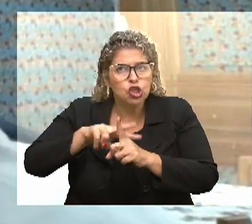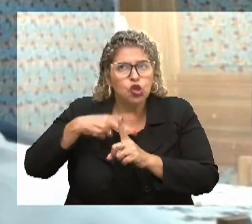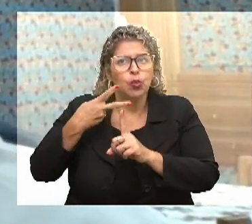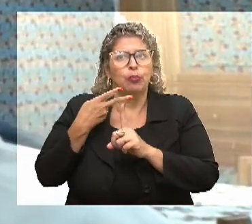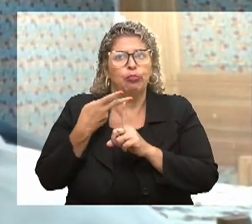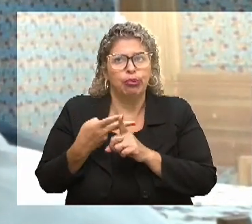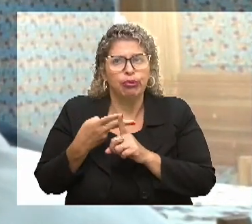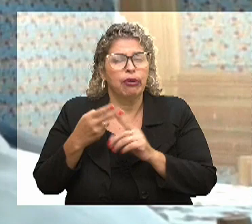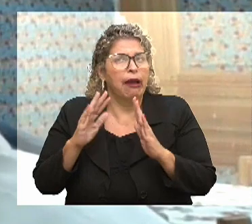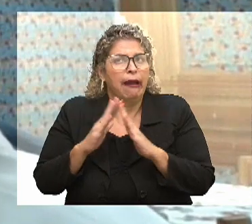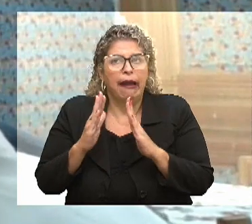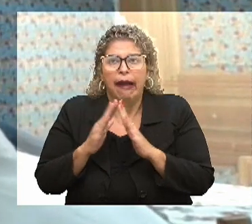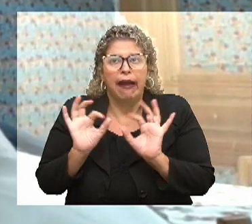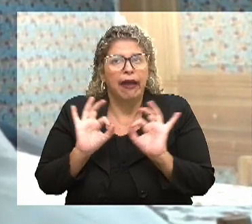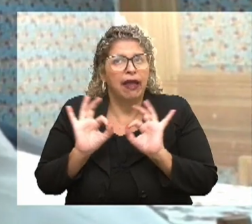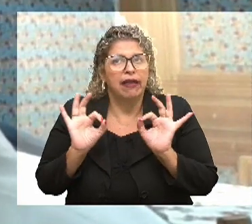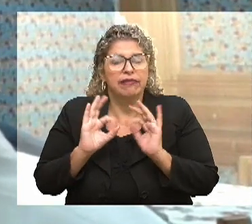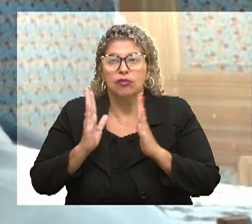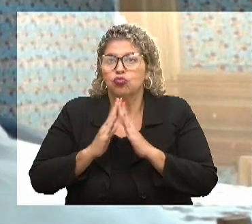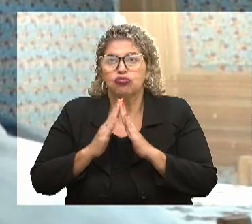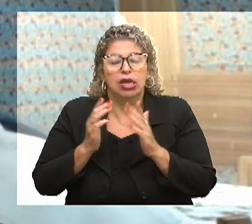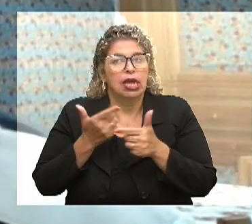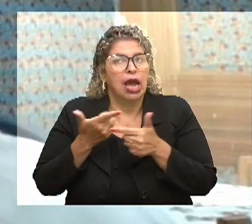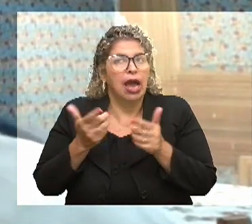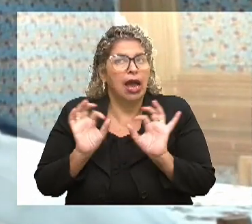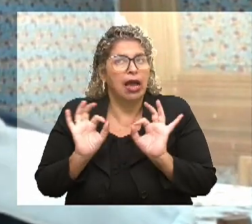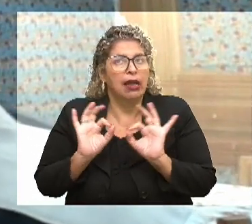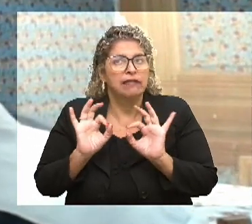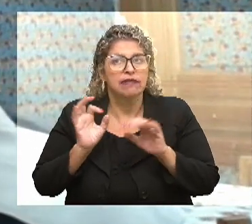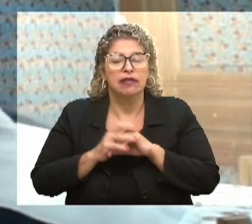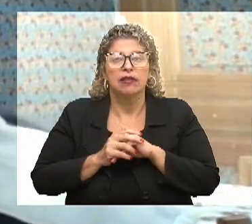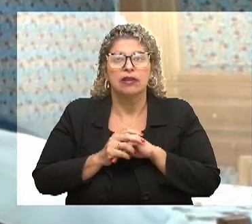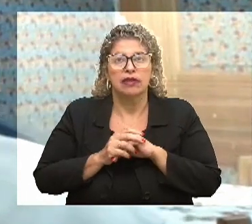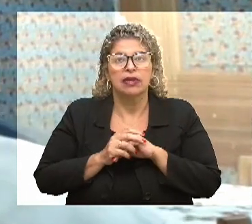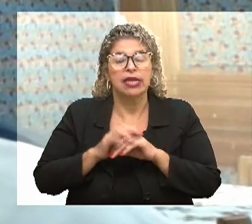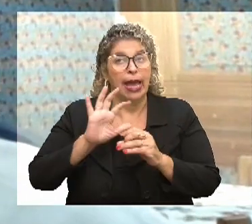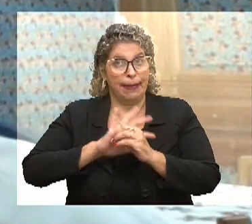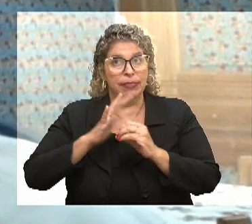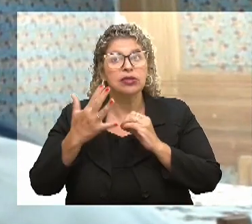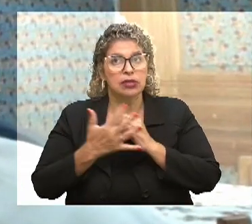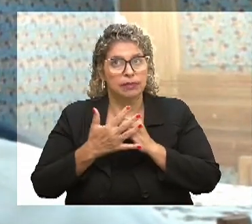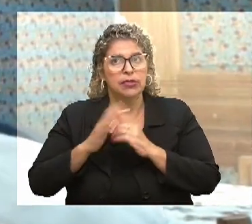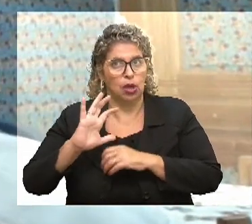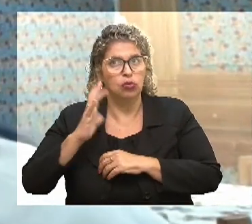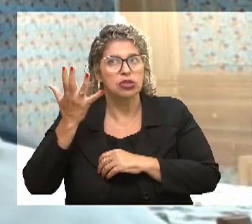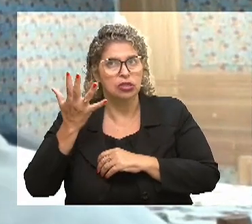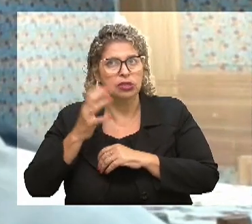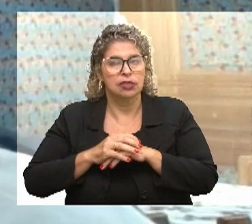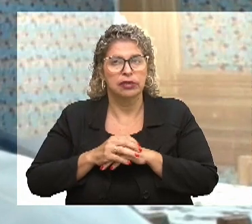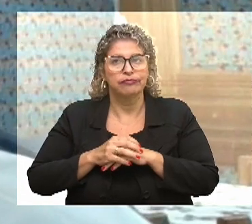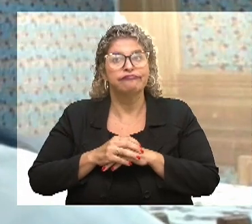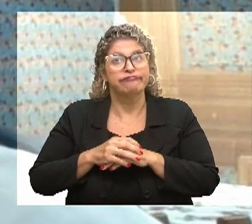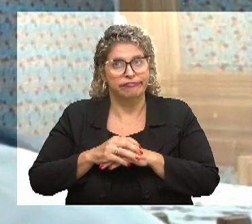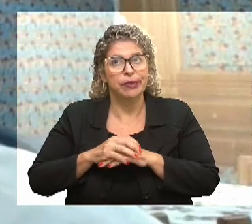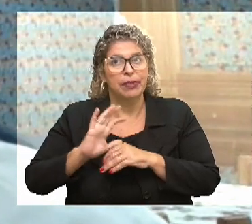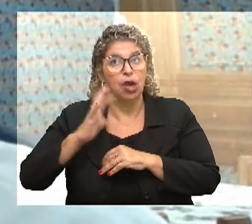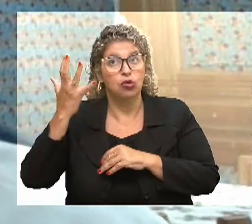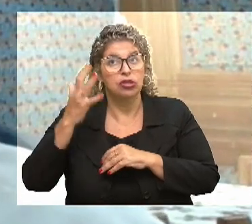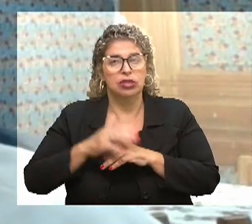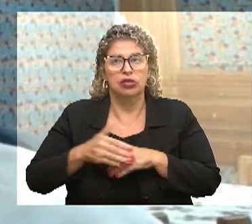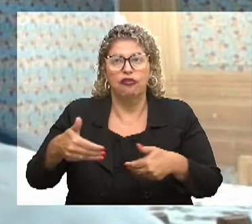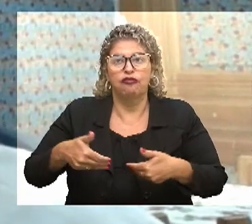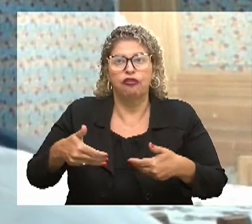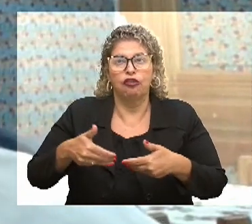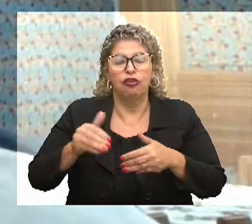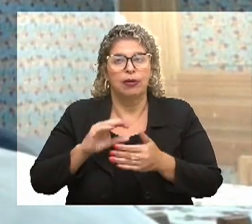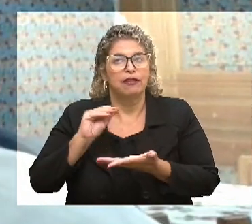a moradia, as pessoas estão sem moradia. Então, assim, a pandemia veio e vem a fome, veio o desemprego